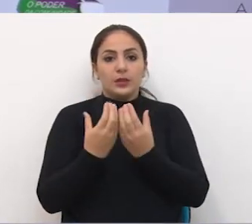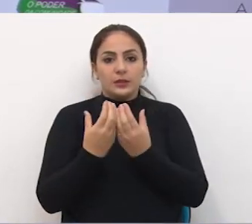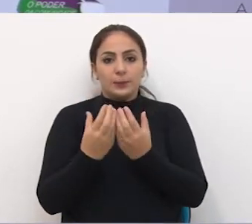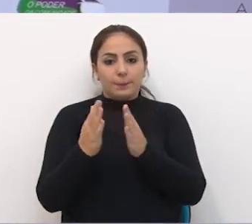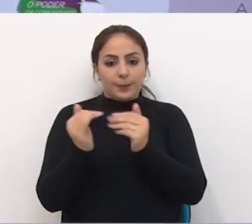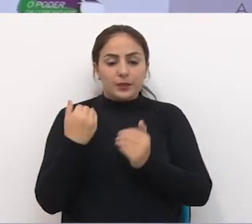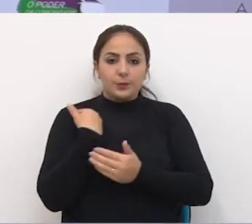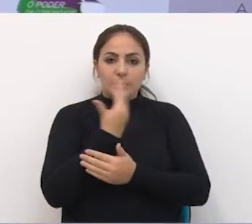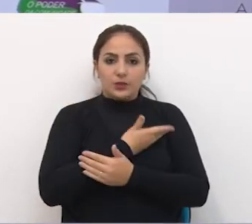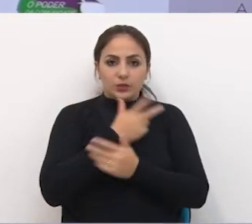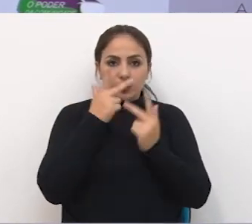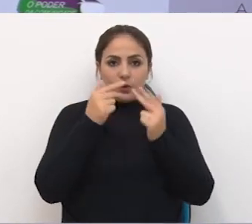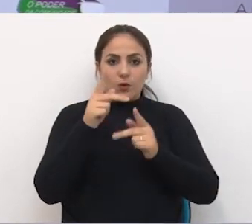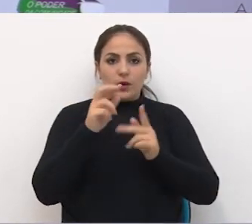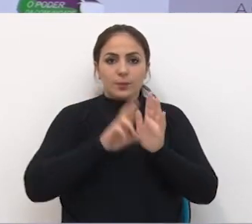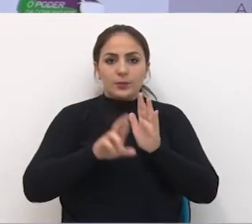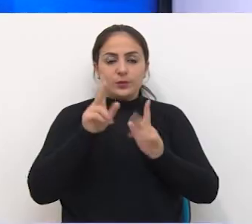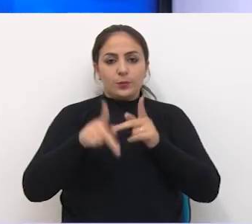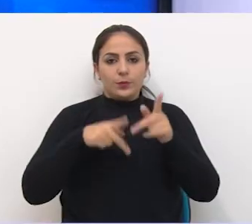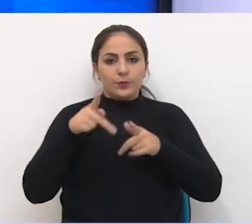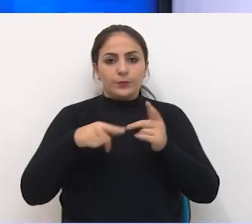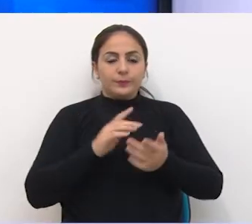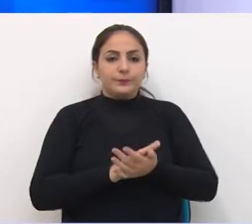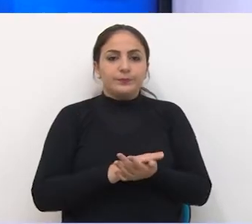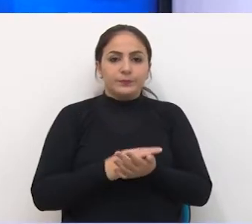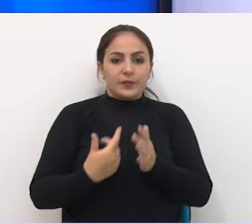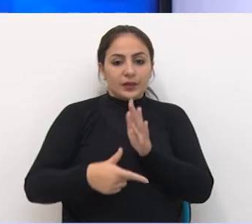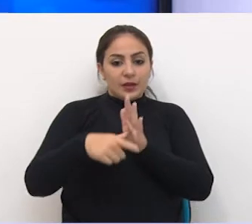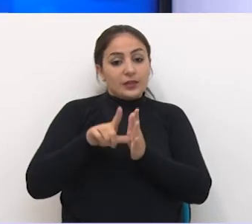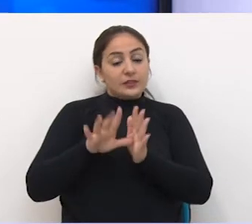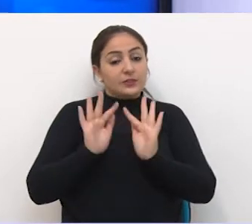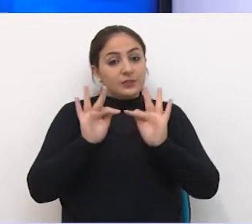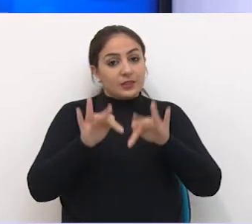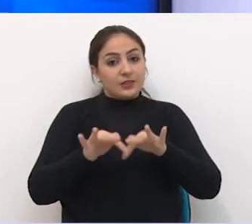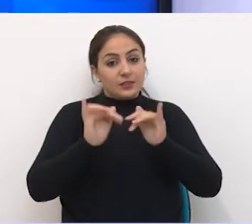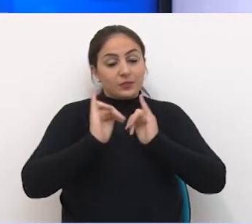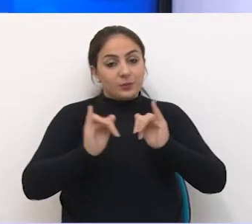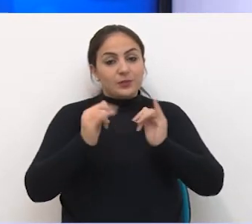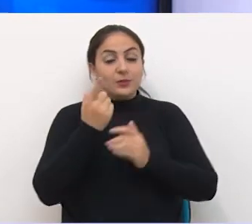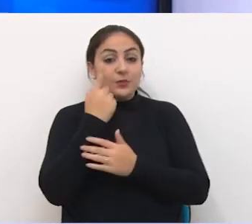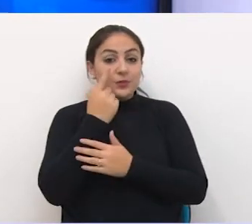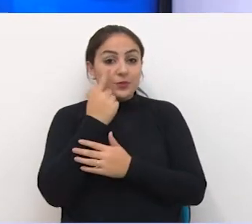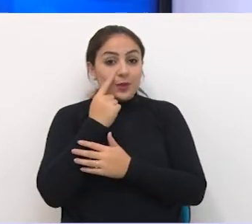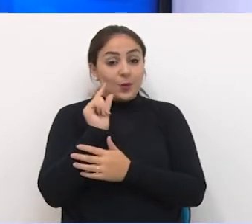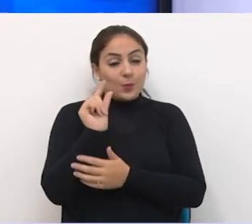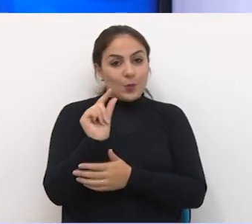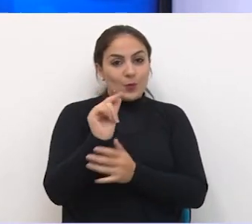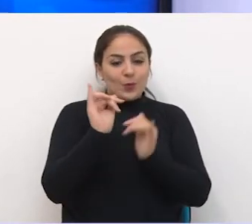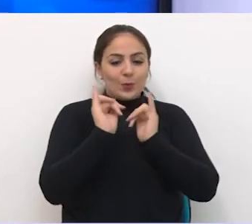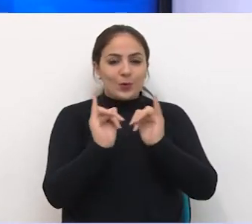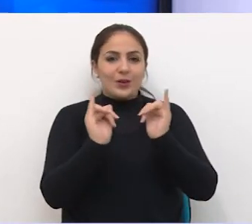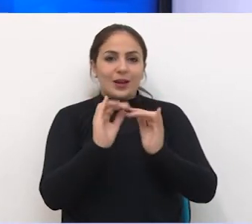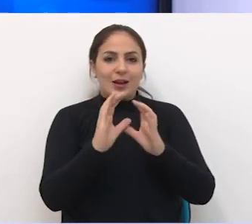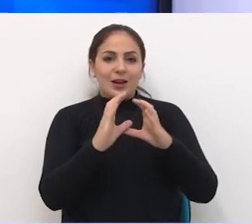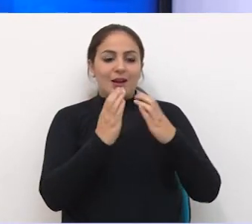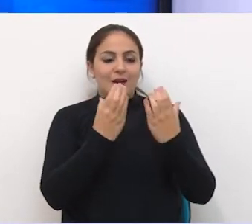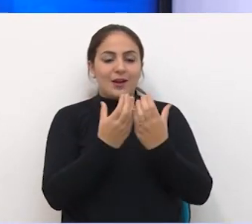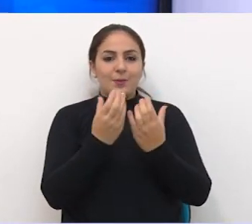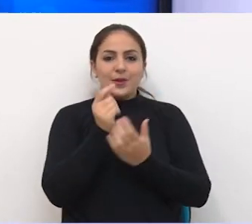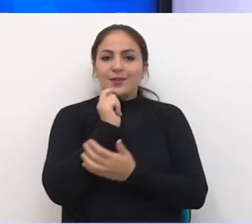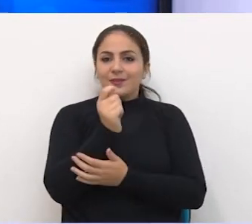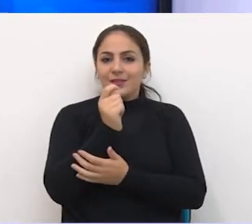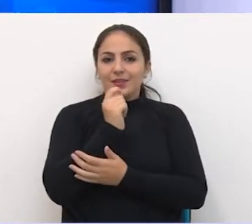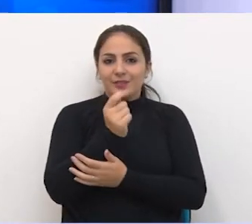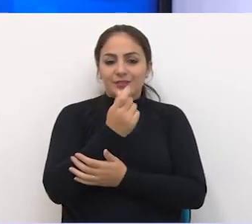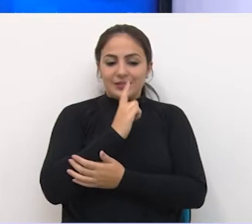comunidade Nos repassa Nós enquanto representantes Do povo E antes de encerrarmos Esta edição Vamos conferir Um trecho do programa Câmara